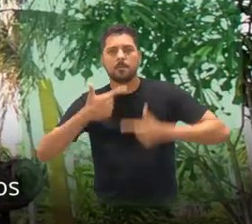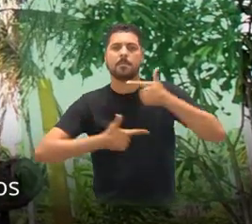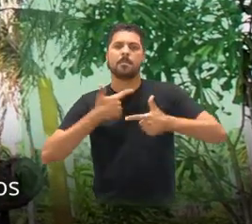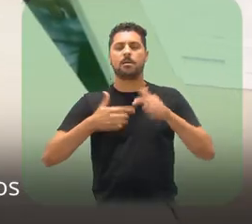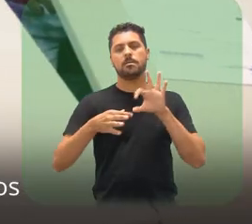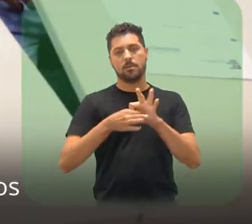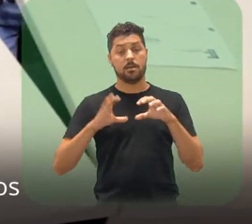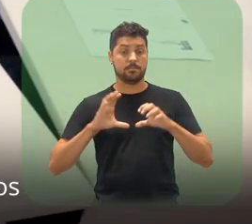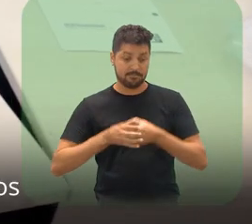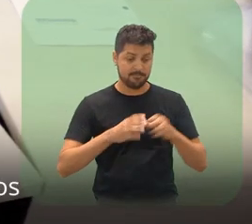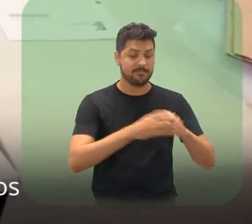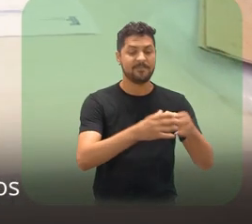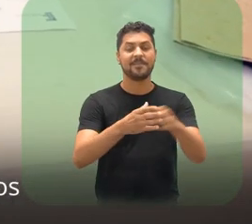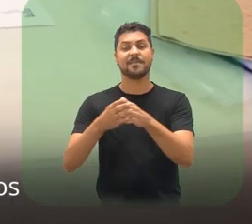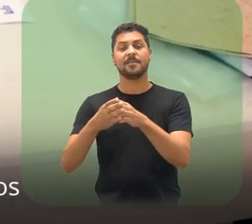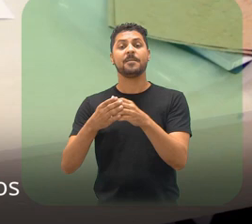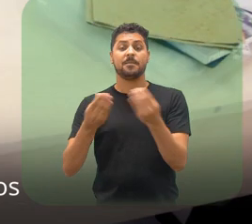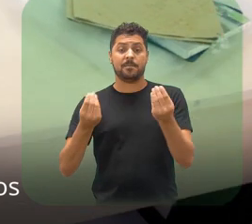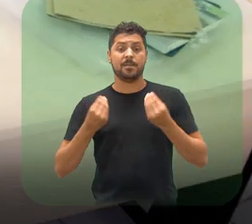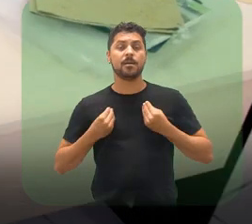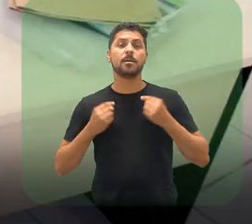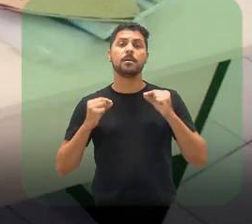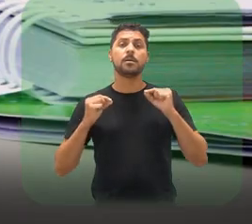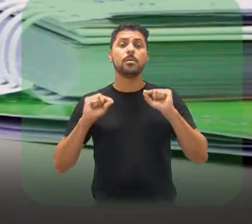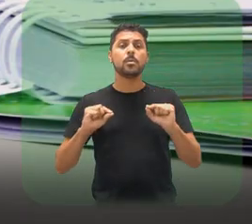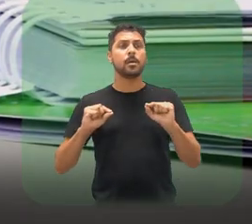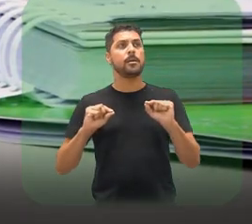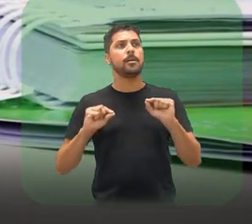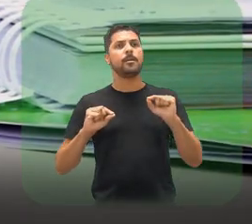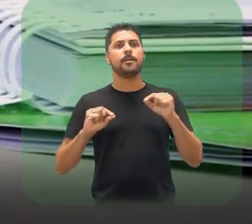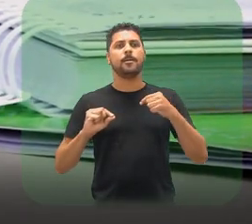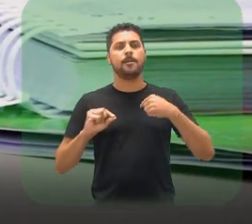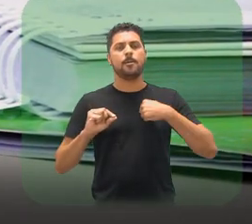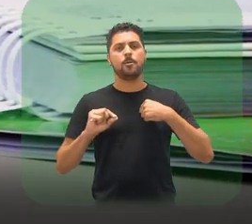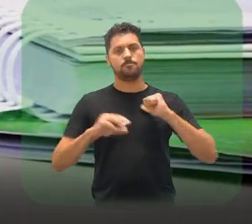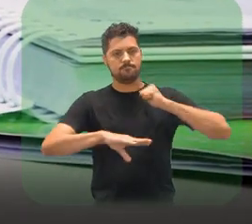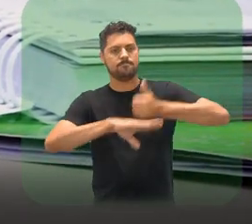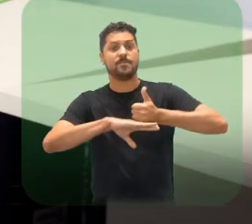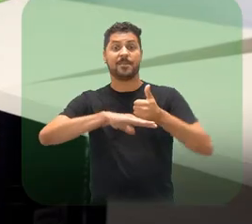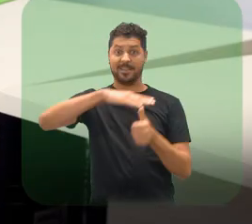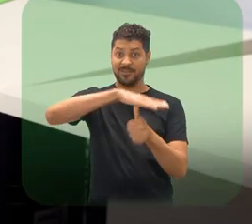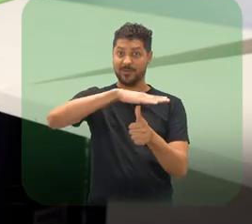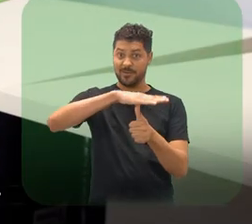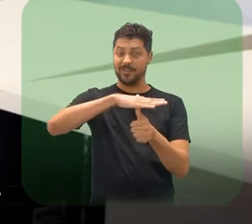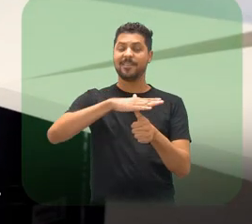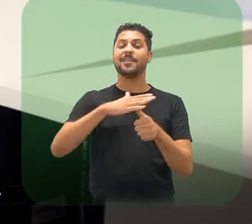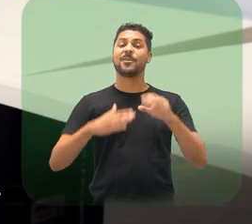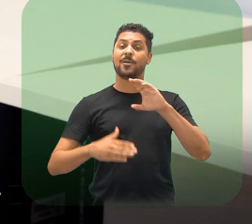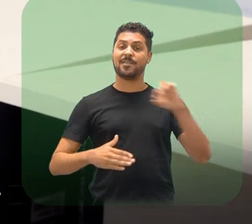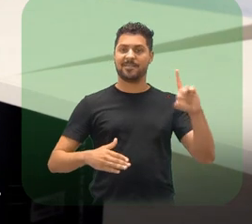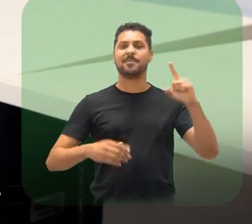ações vinculadas aos núcleos traz também essa possibilidade da gente ir para a reitoria